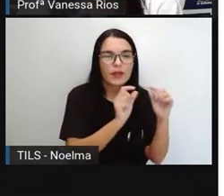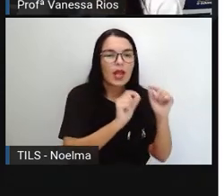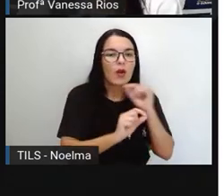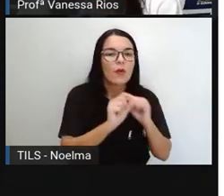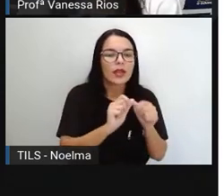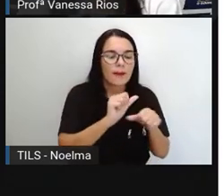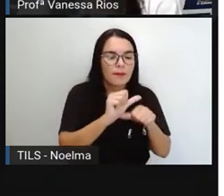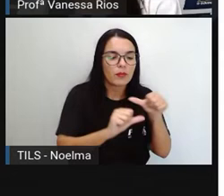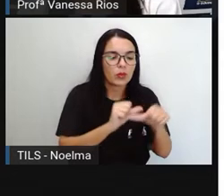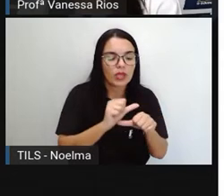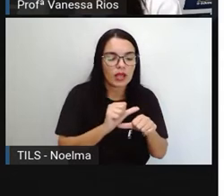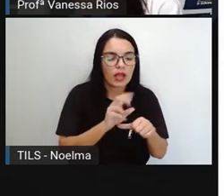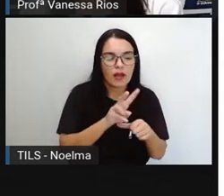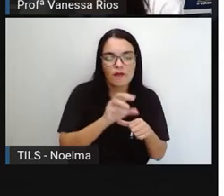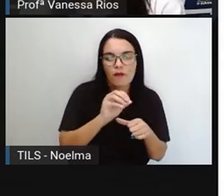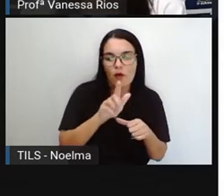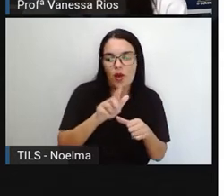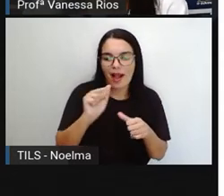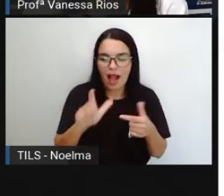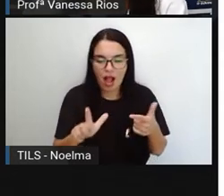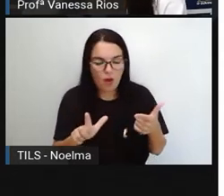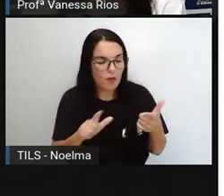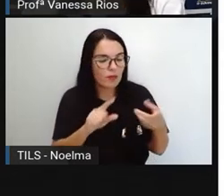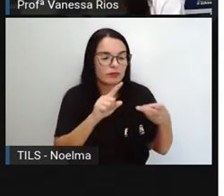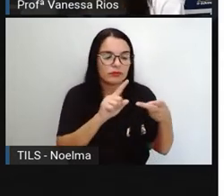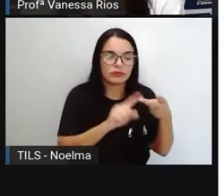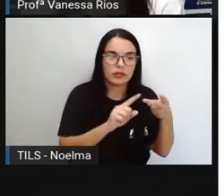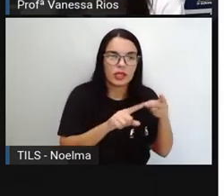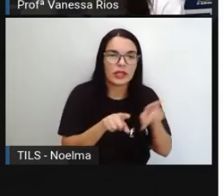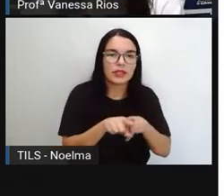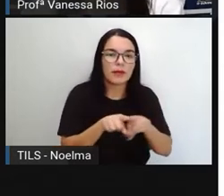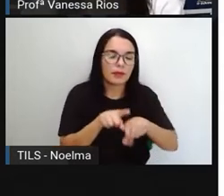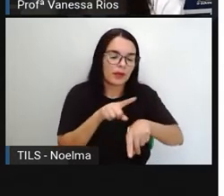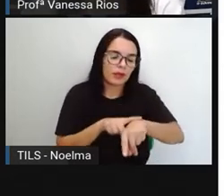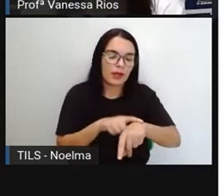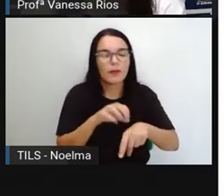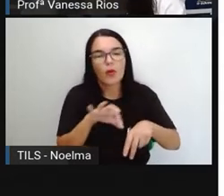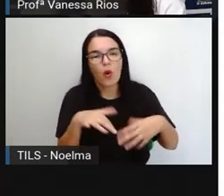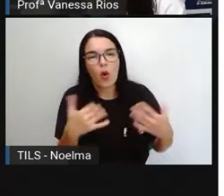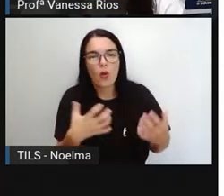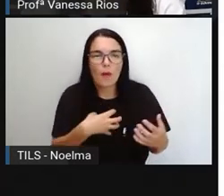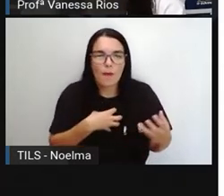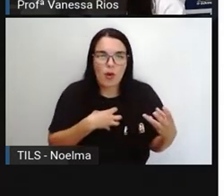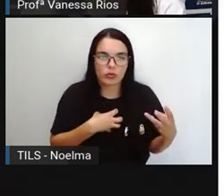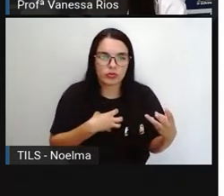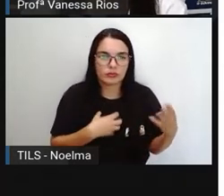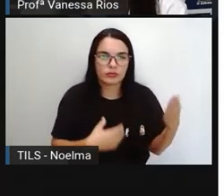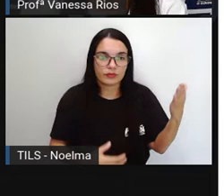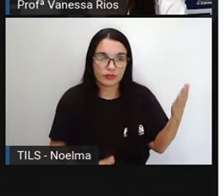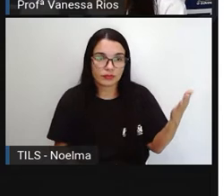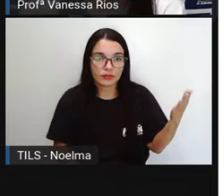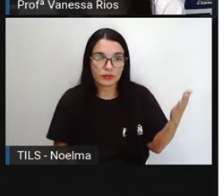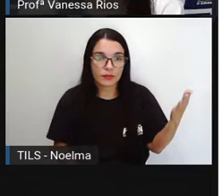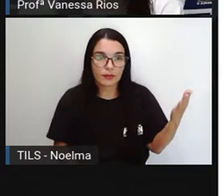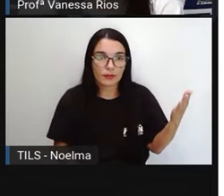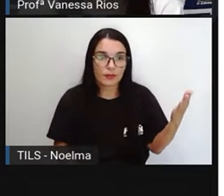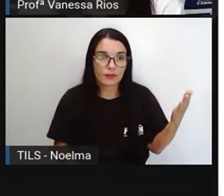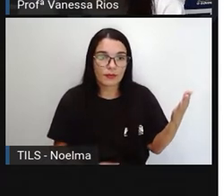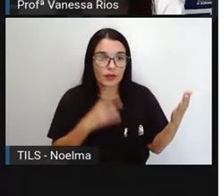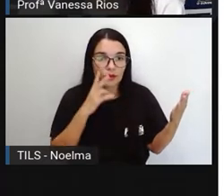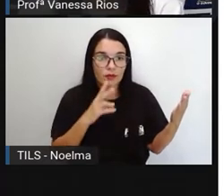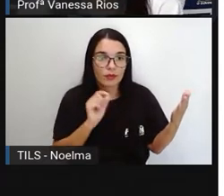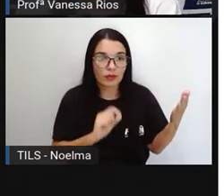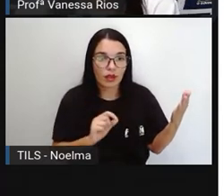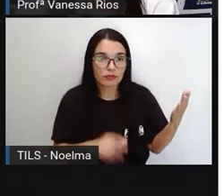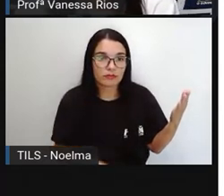variam, as desinências é que variam de acordo ao modo ou tempo que o verbo estiver representando. Então, cantar, olhem